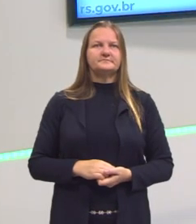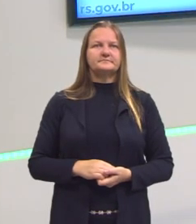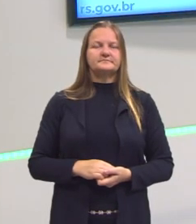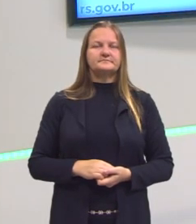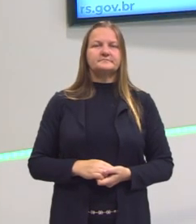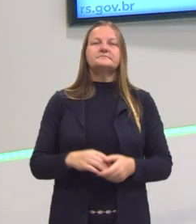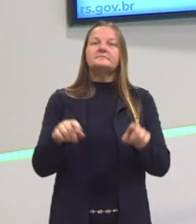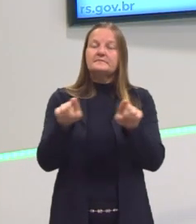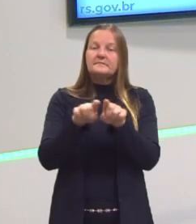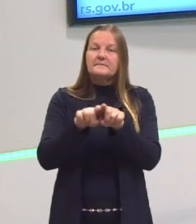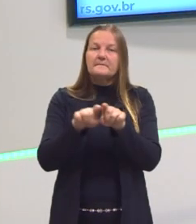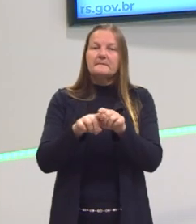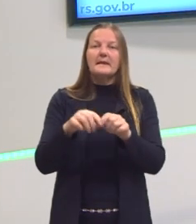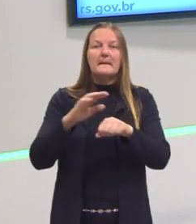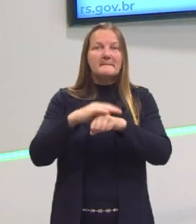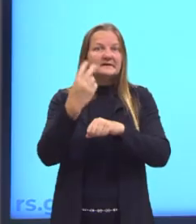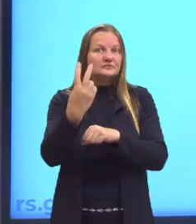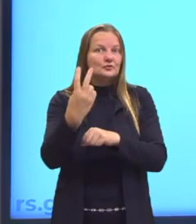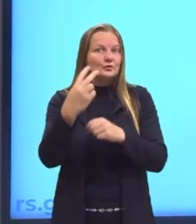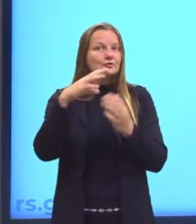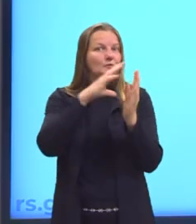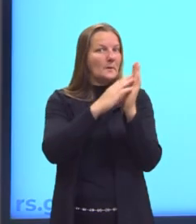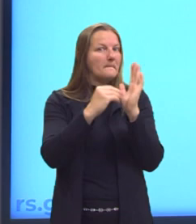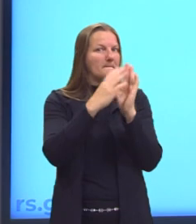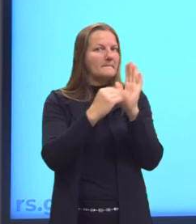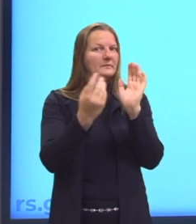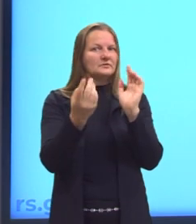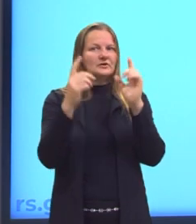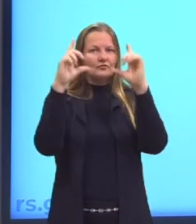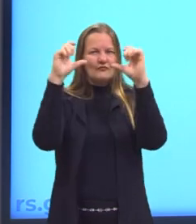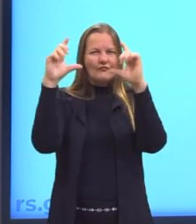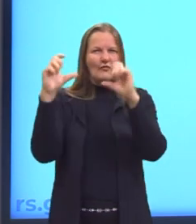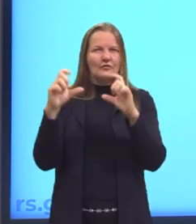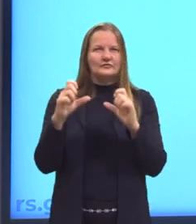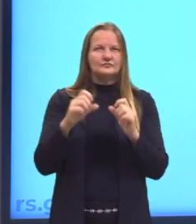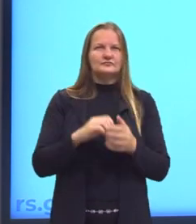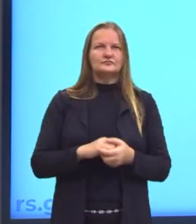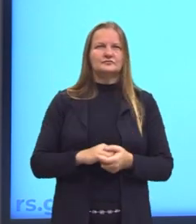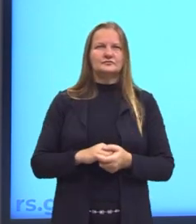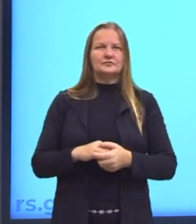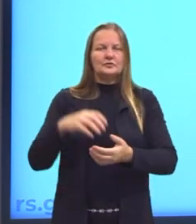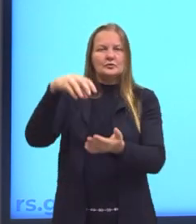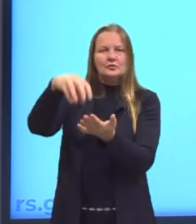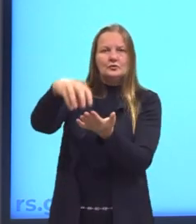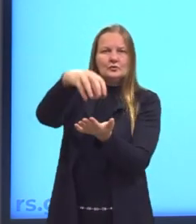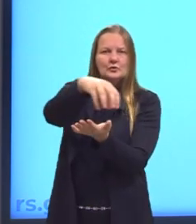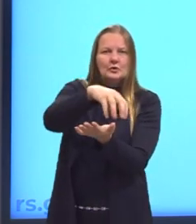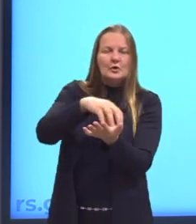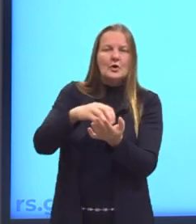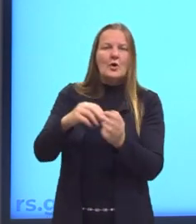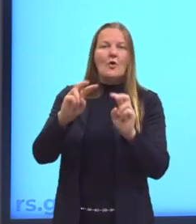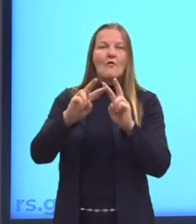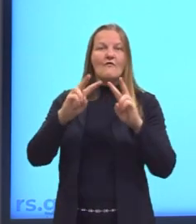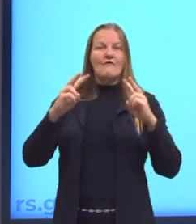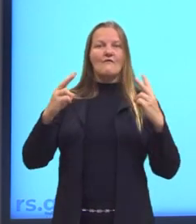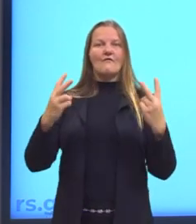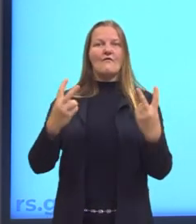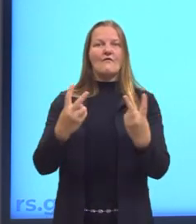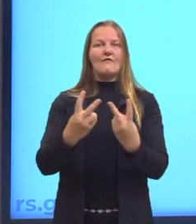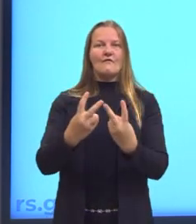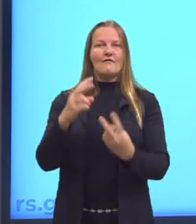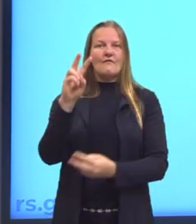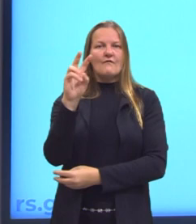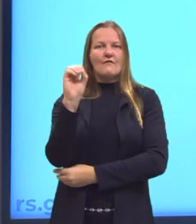Aqui nós temos mais dois modelos, tá? A maquete volumétrica, ela representa mais a questão, então, de